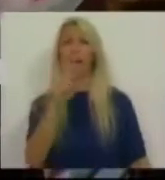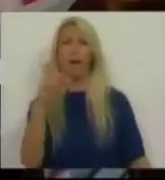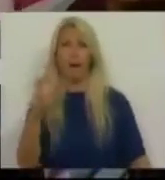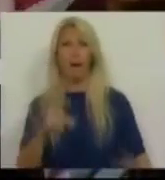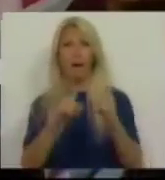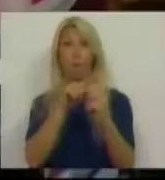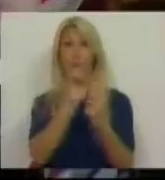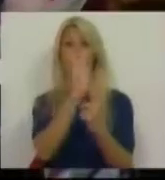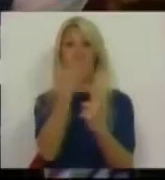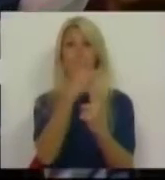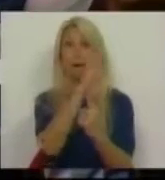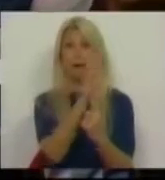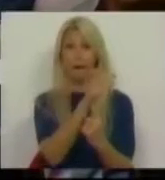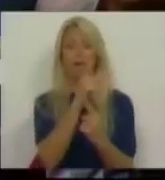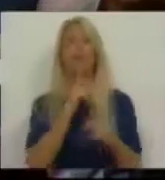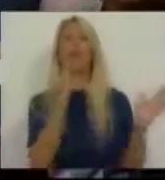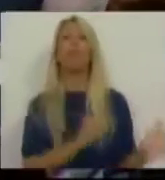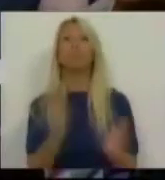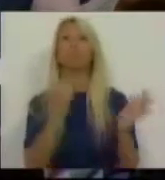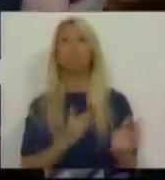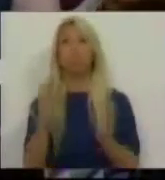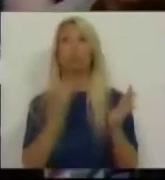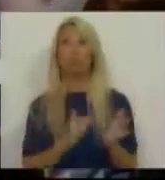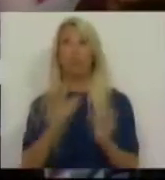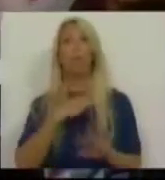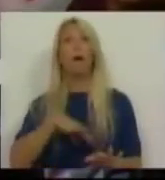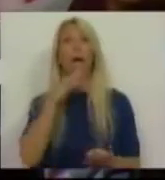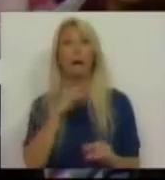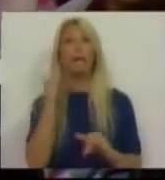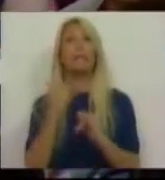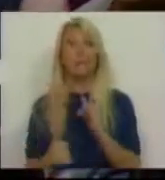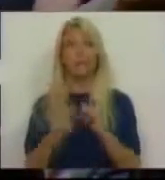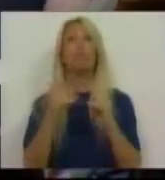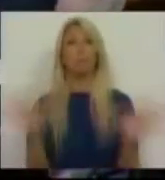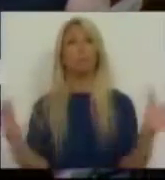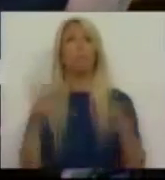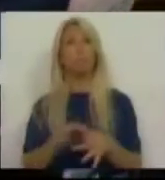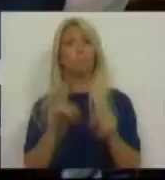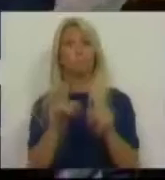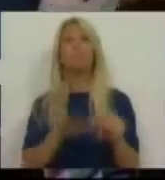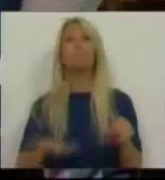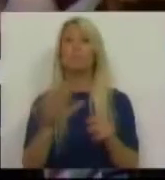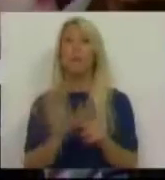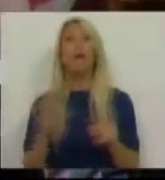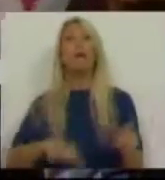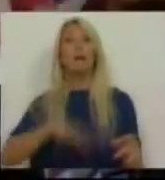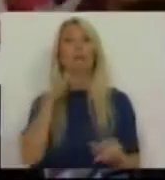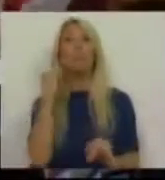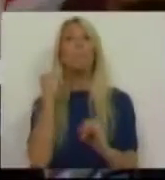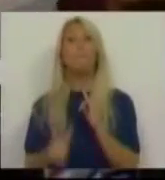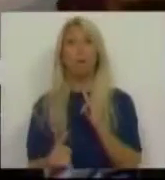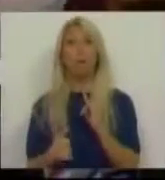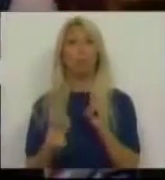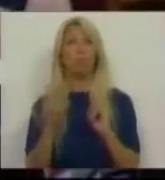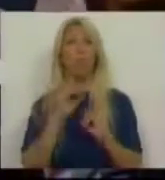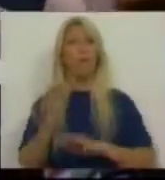da redução na promoção de resíduos também se aplica neste caso, portanto os resíduos perigosos não estão de